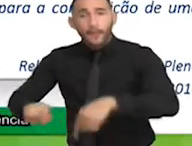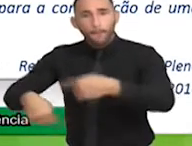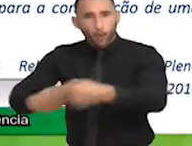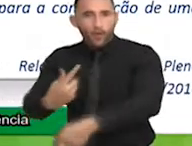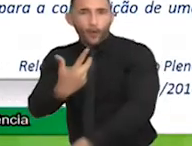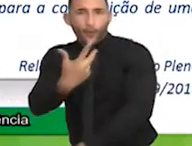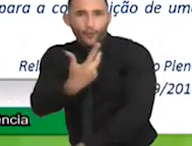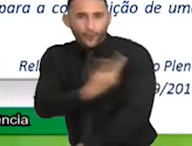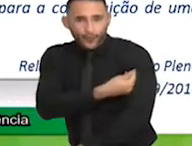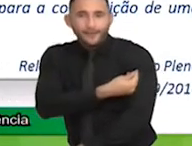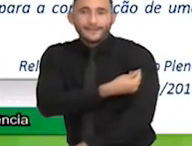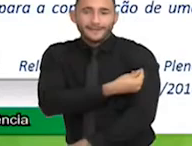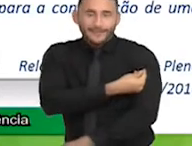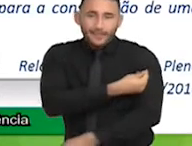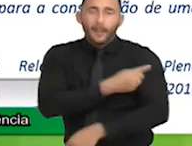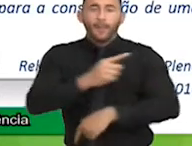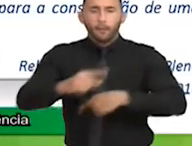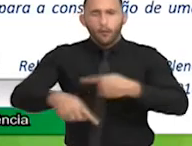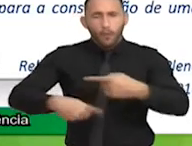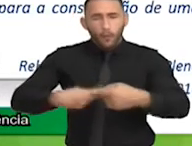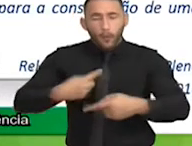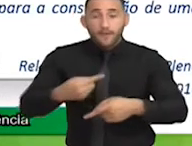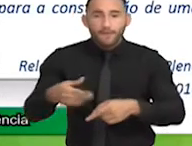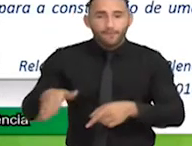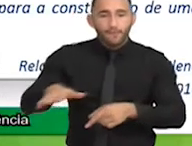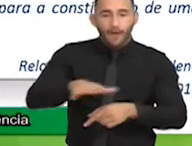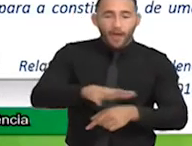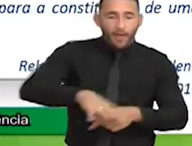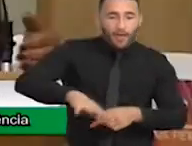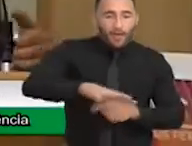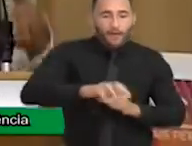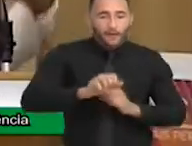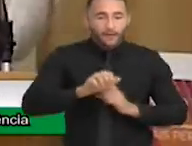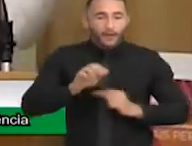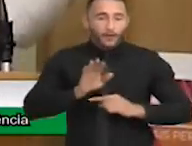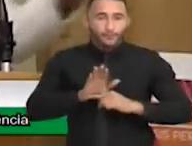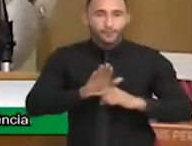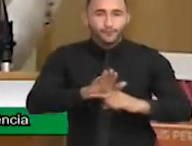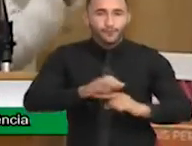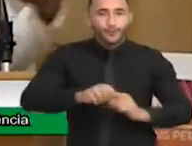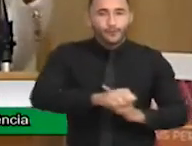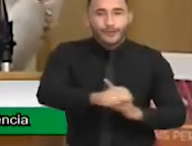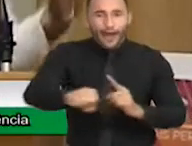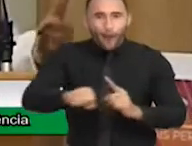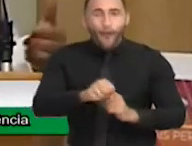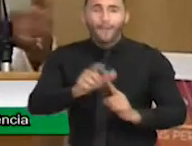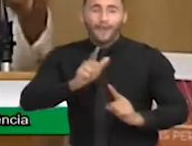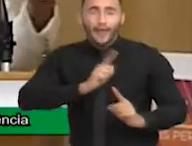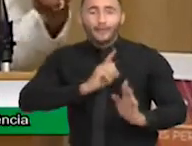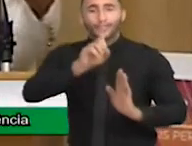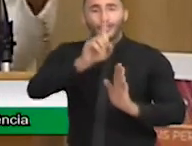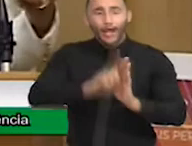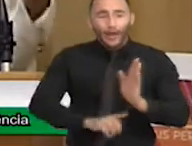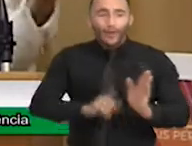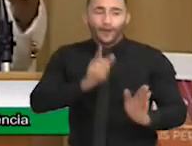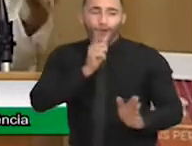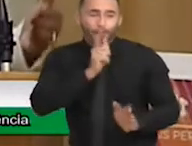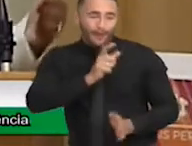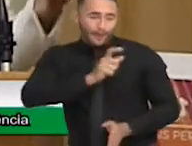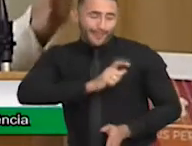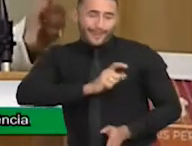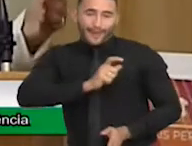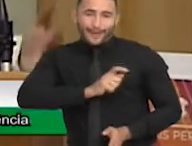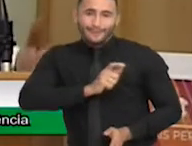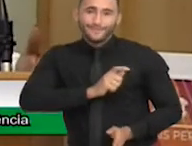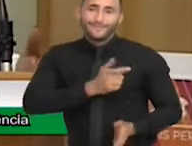lá na UBS, passando pela assistência social, pelos direitos, a gente tem aí a carteirinha CIPTEA, a carteirinha da pessoa com